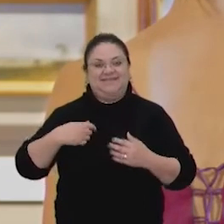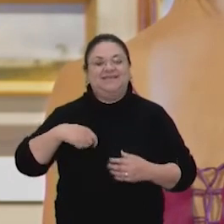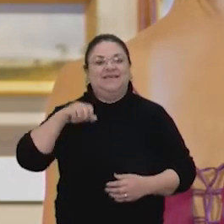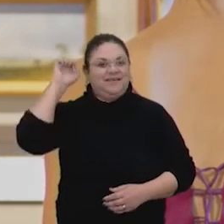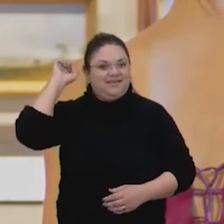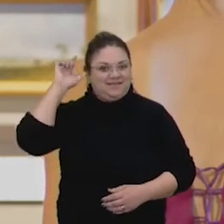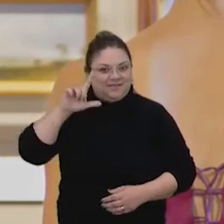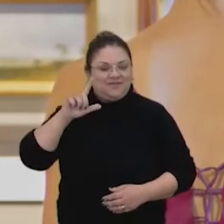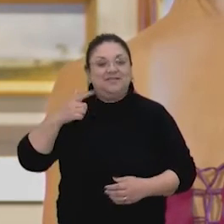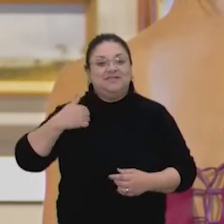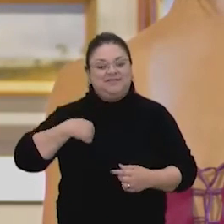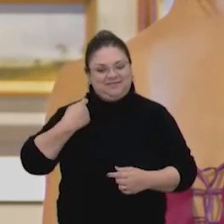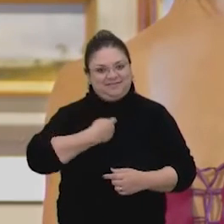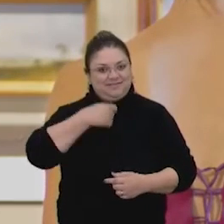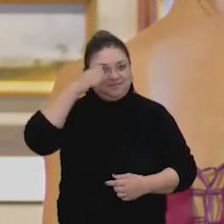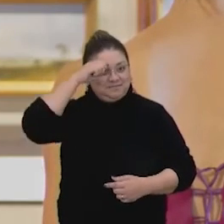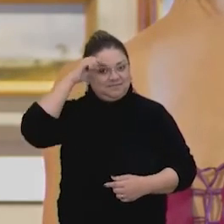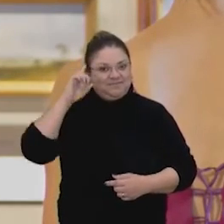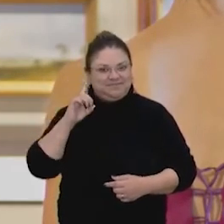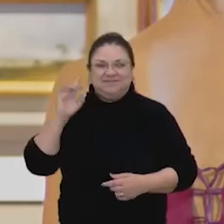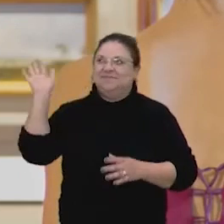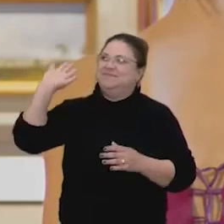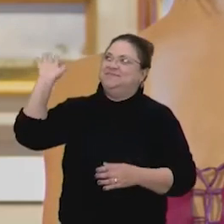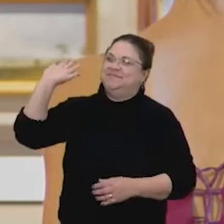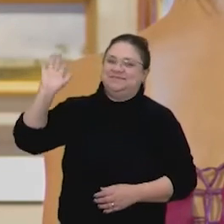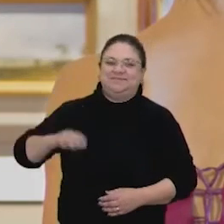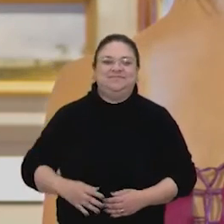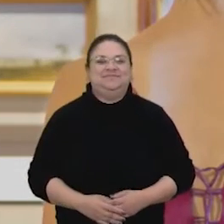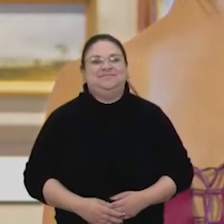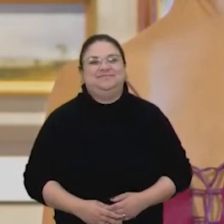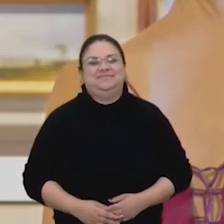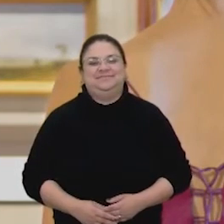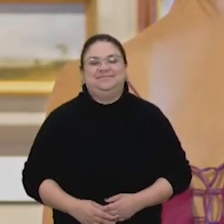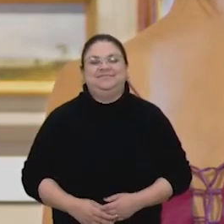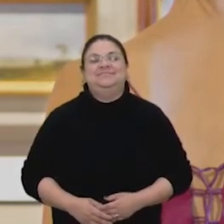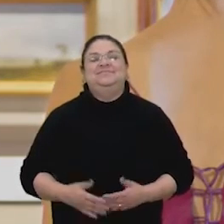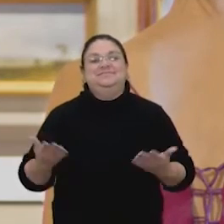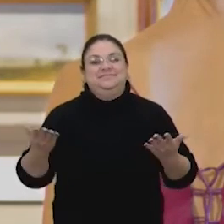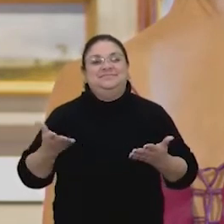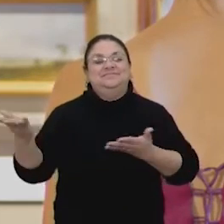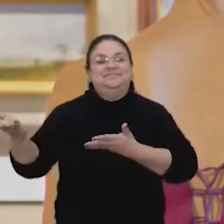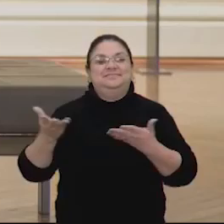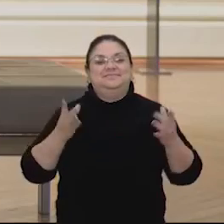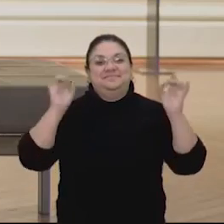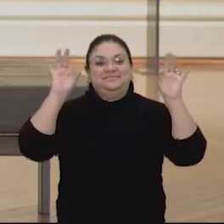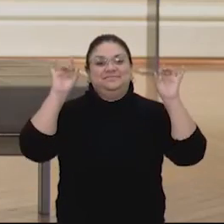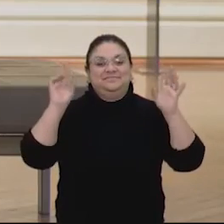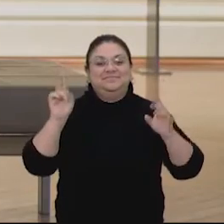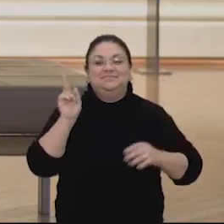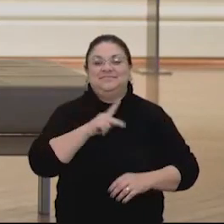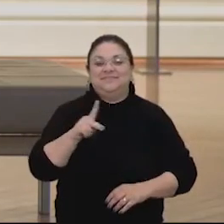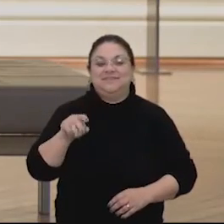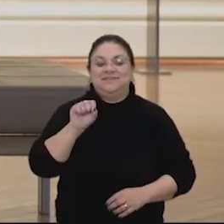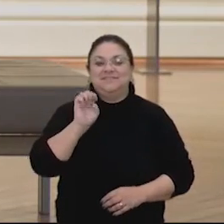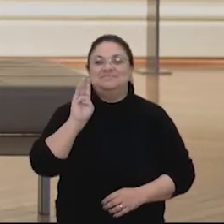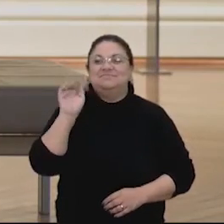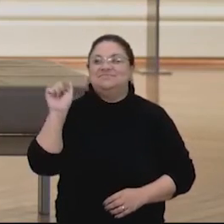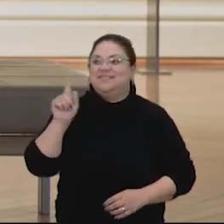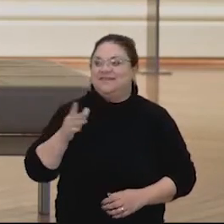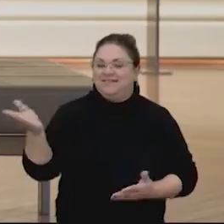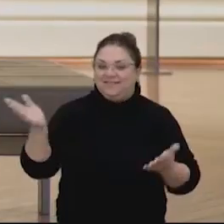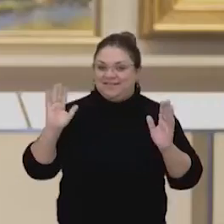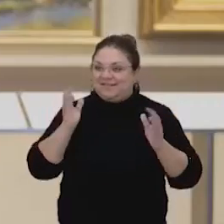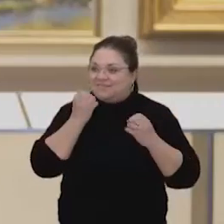o Hélder e a Amanda, e estou com um convidado muito especial hoje, o professor Seba. Tudo bem, professor? Tudo bem,